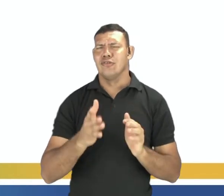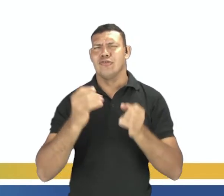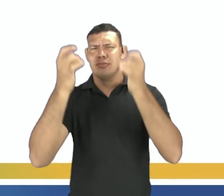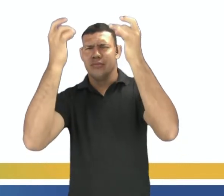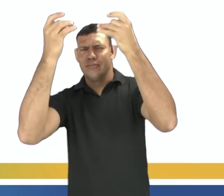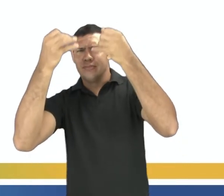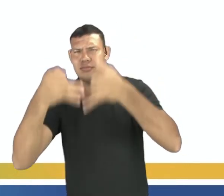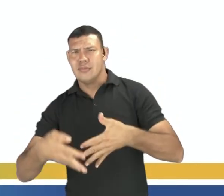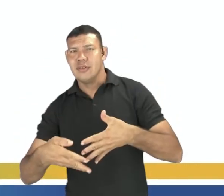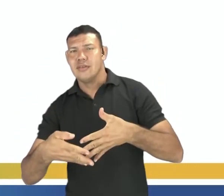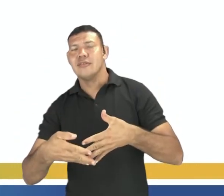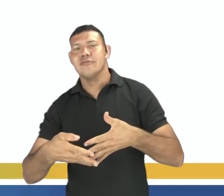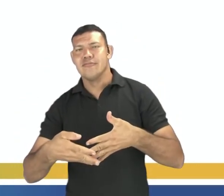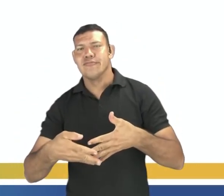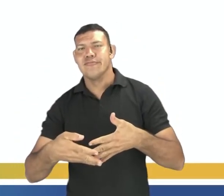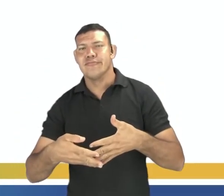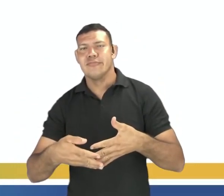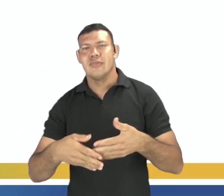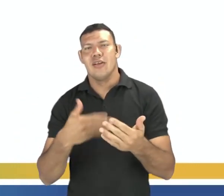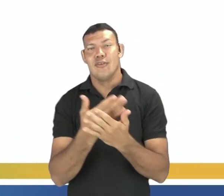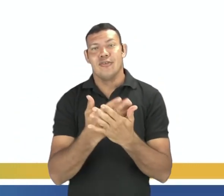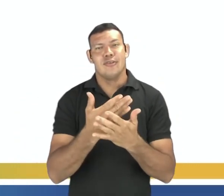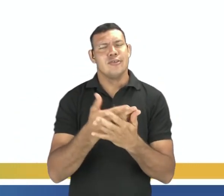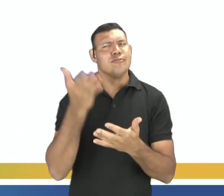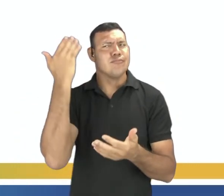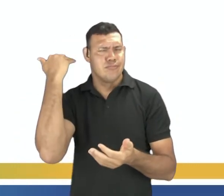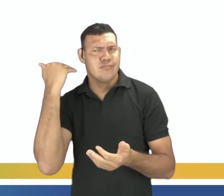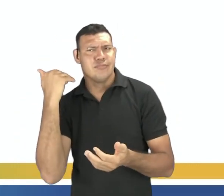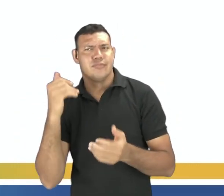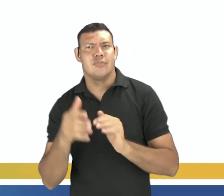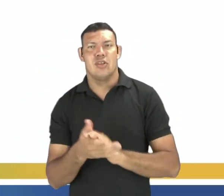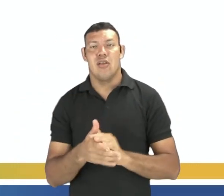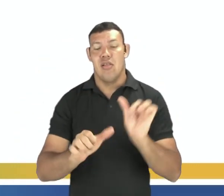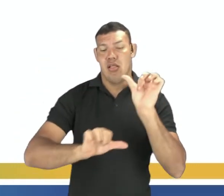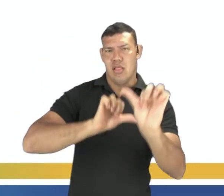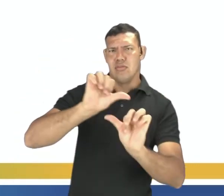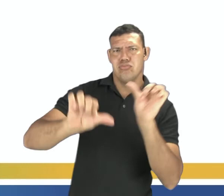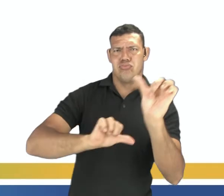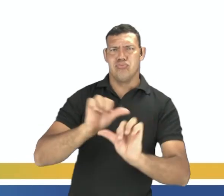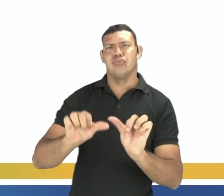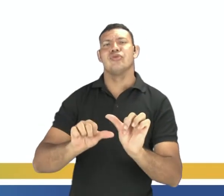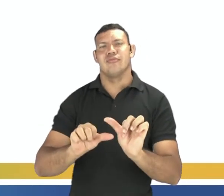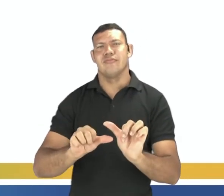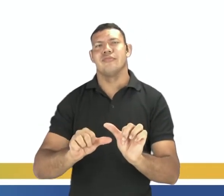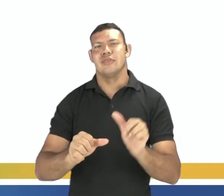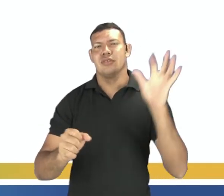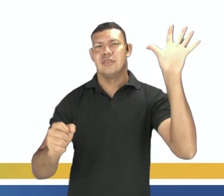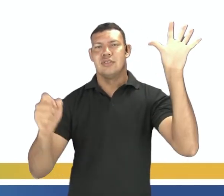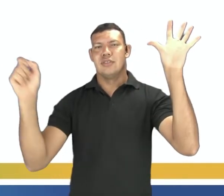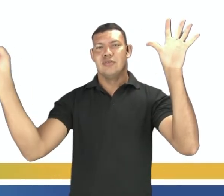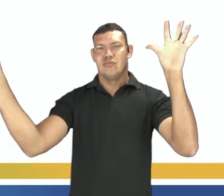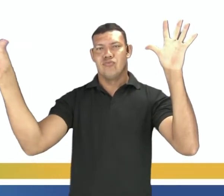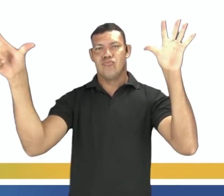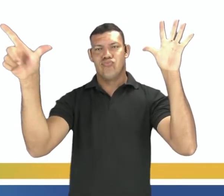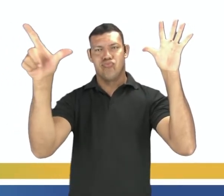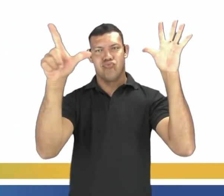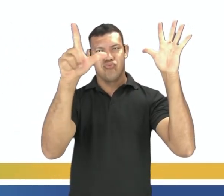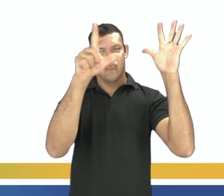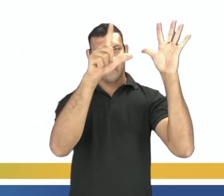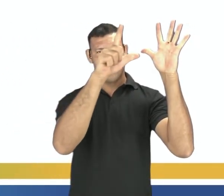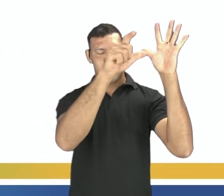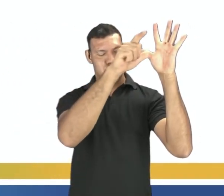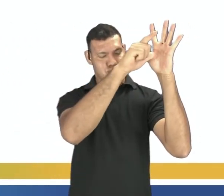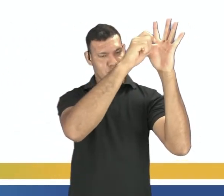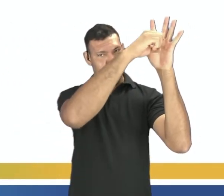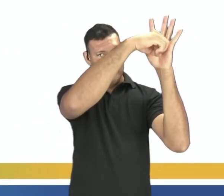energia não pode ser destruída, ela não pode ser criada, ela é apenas transformada. Então, energia solar, ela é transformada em